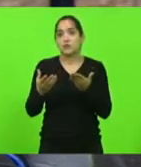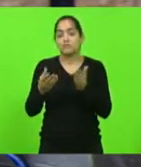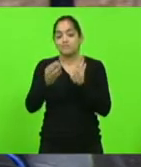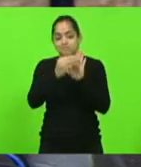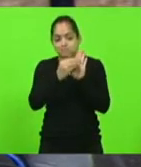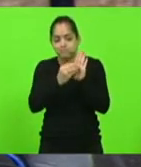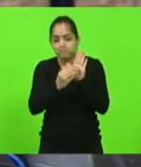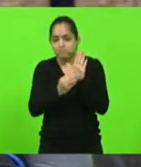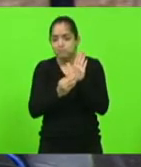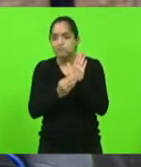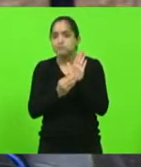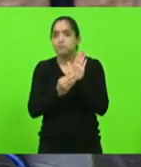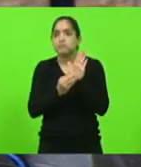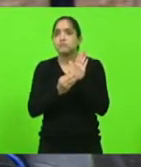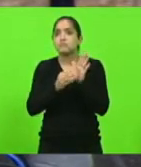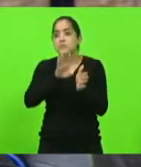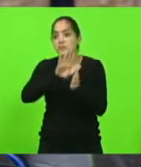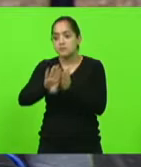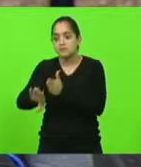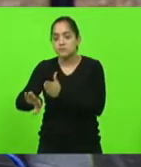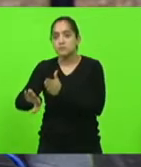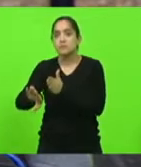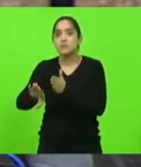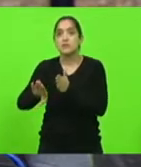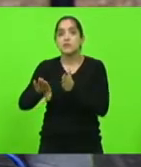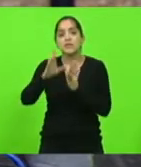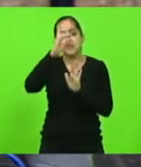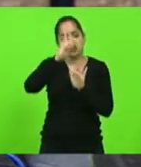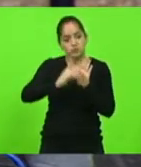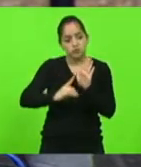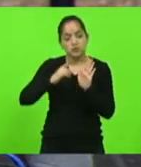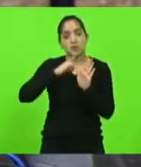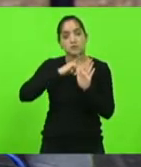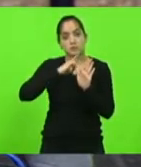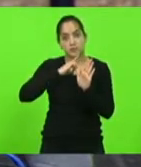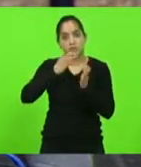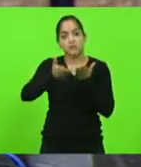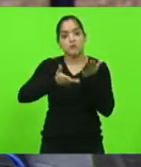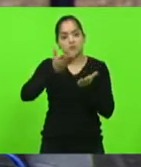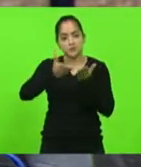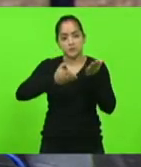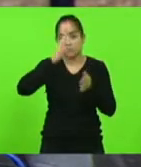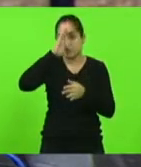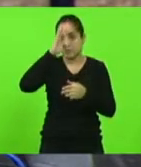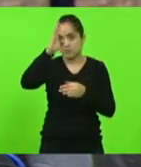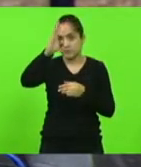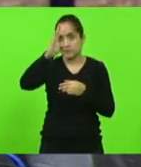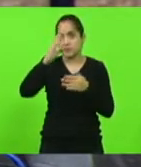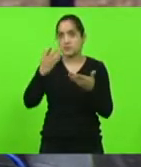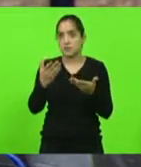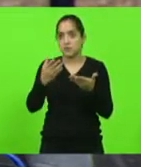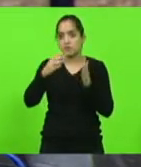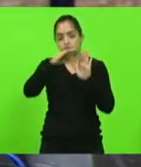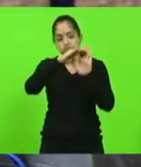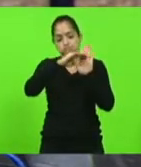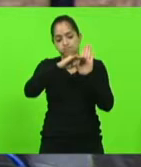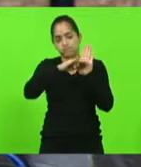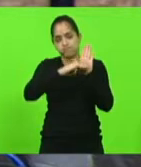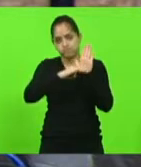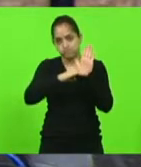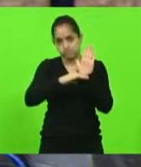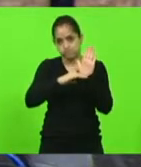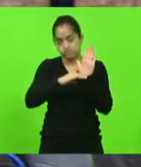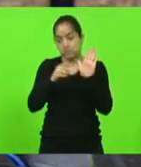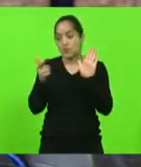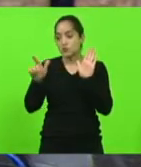estaria excluindo alguém que tem o direito de ter o atendimento preferencial de uma lista de um rol de outras pessoas